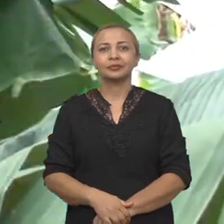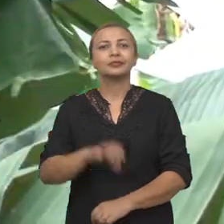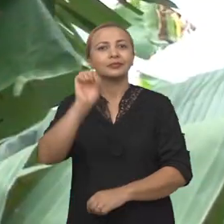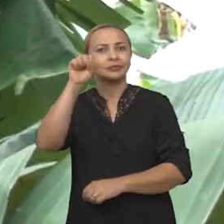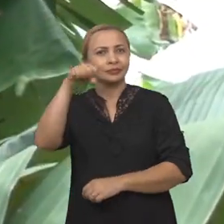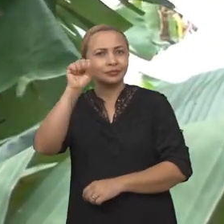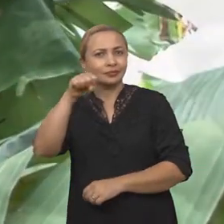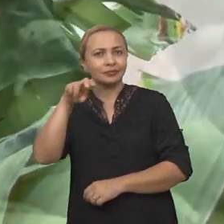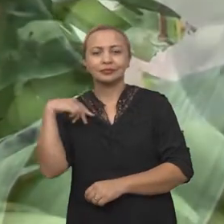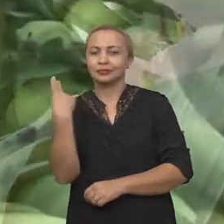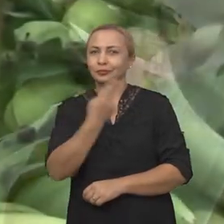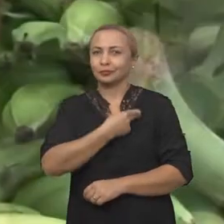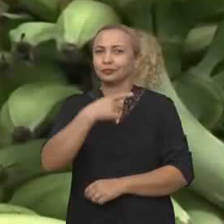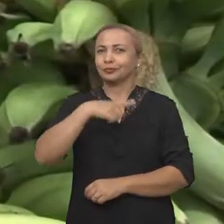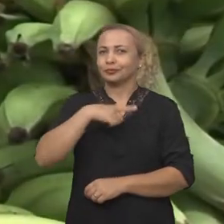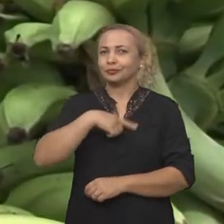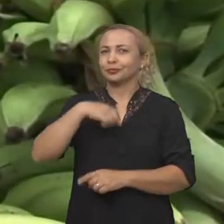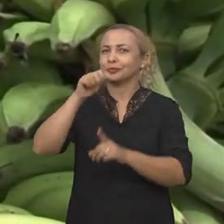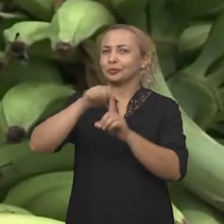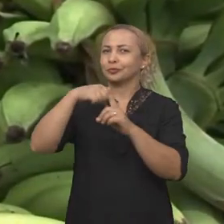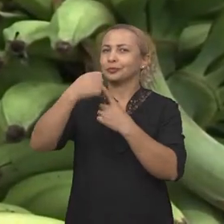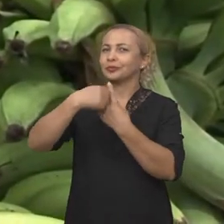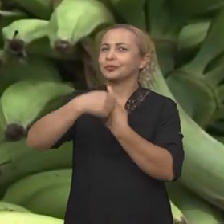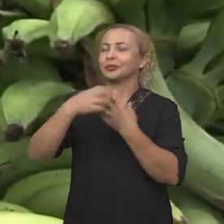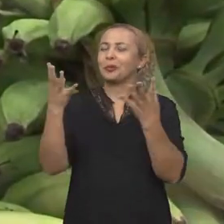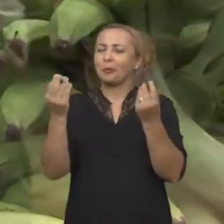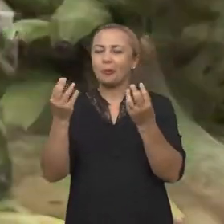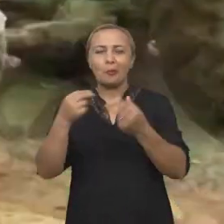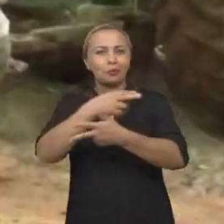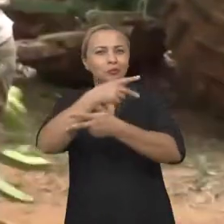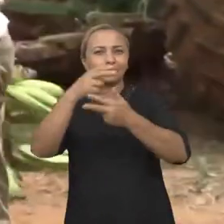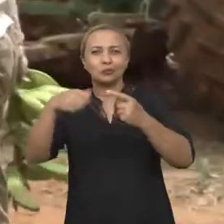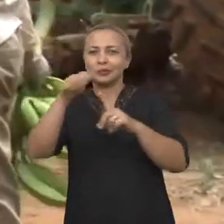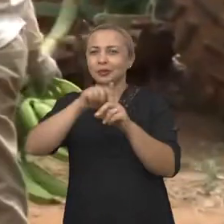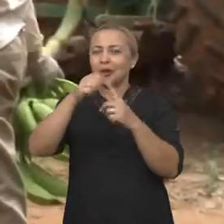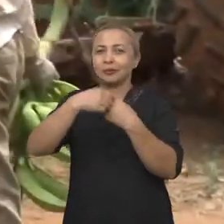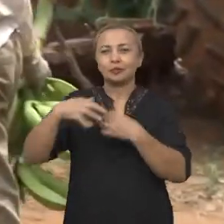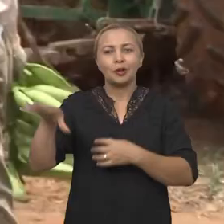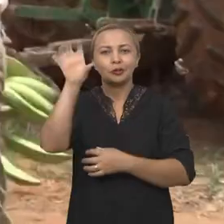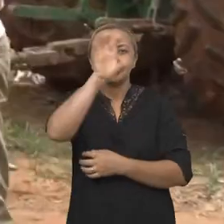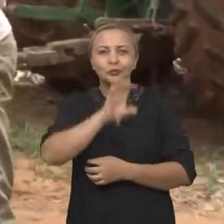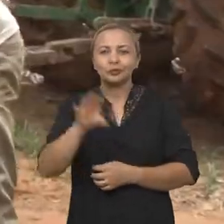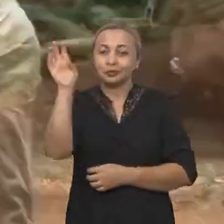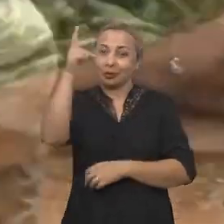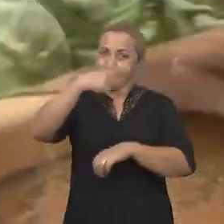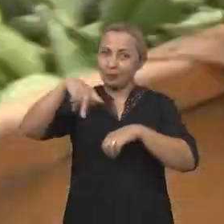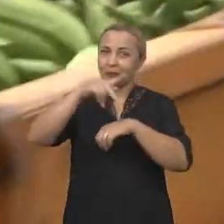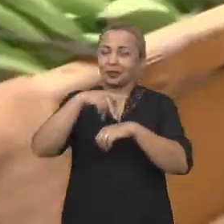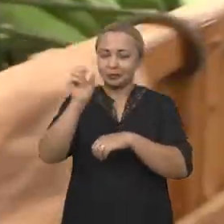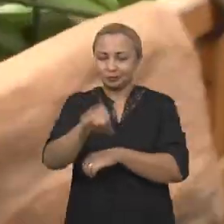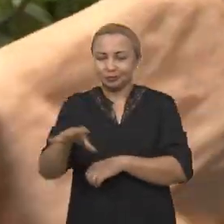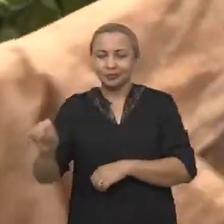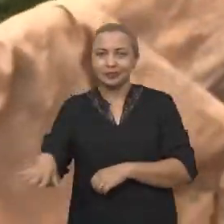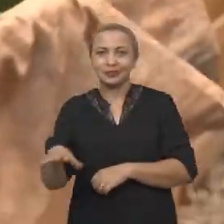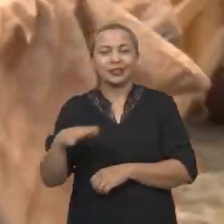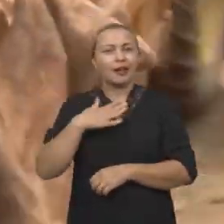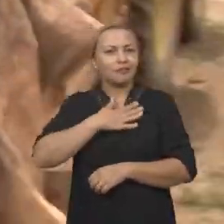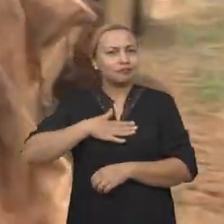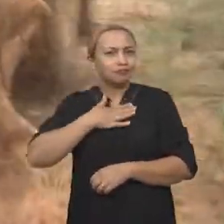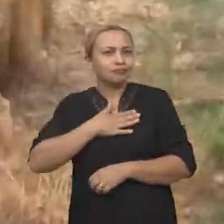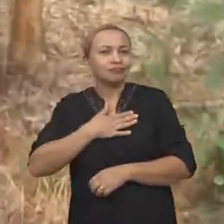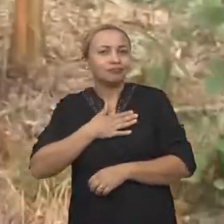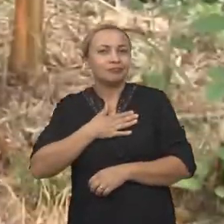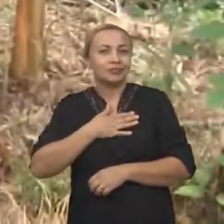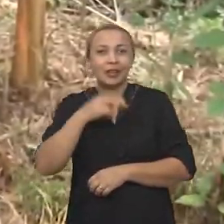Sim, nós temos banana. Muita banana. Em todas as regiões do país, ela é cultivada e apreciada.